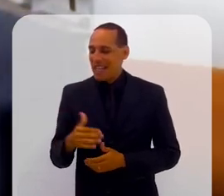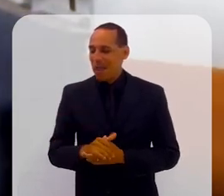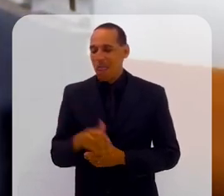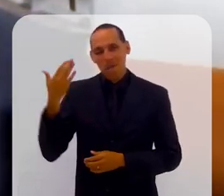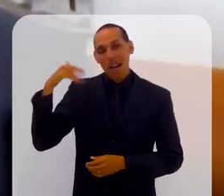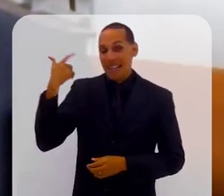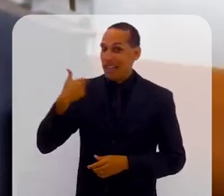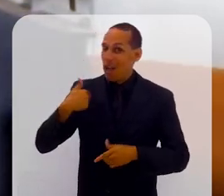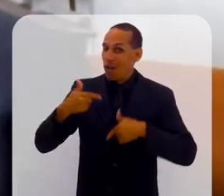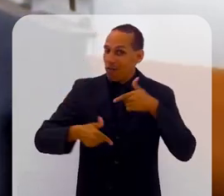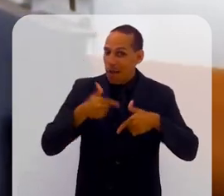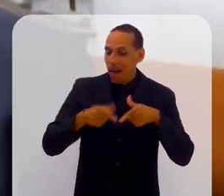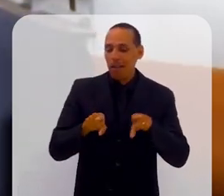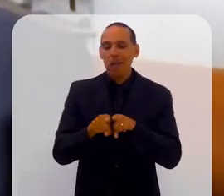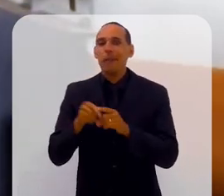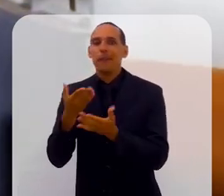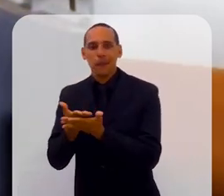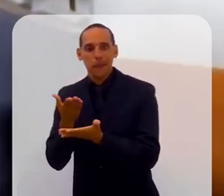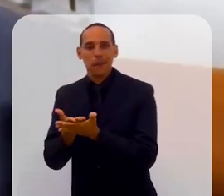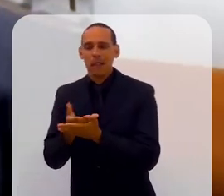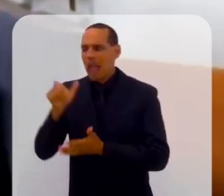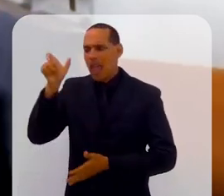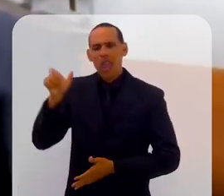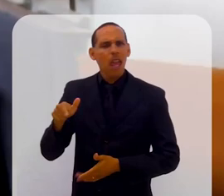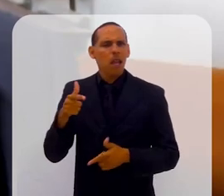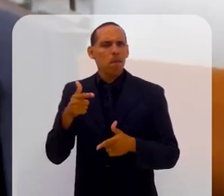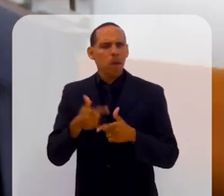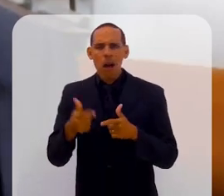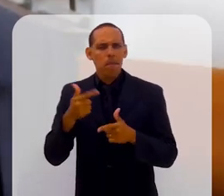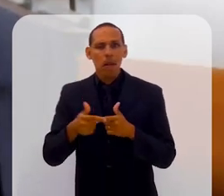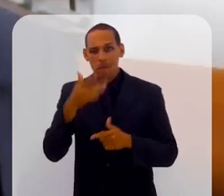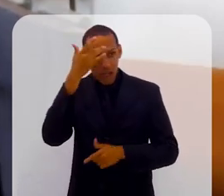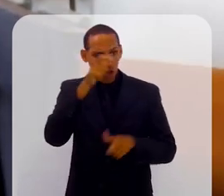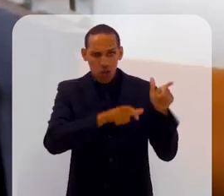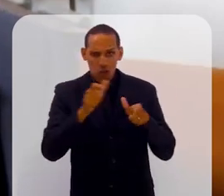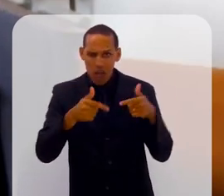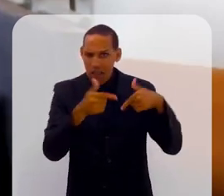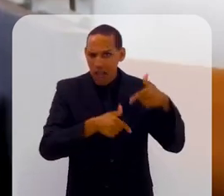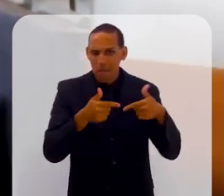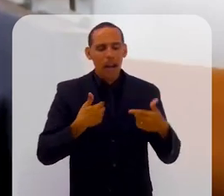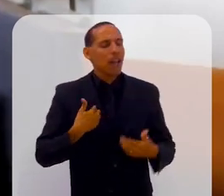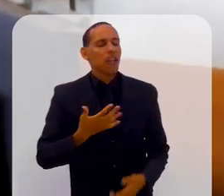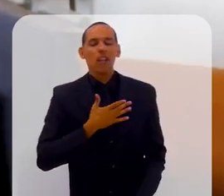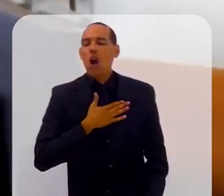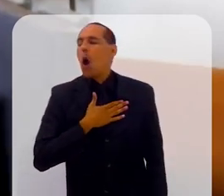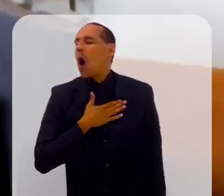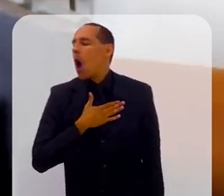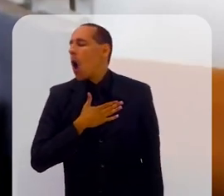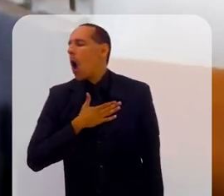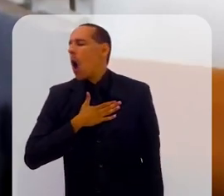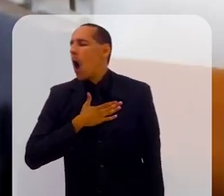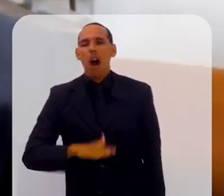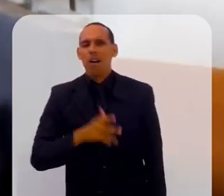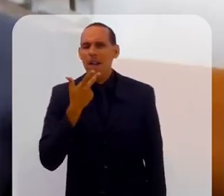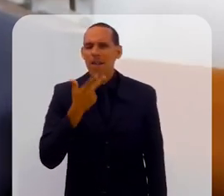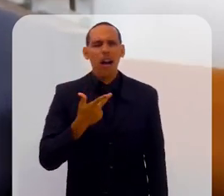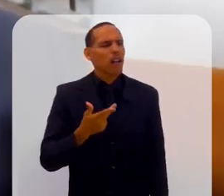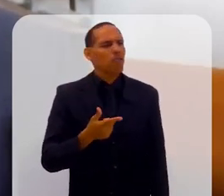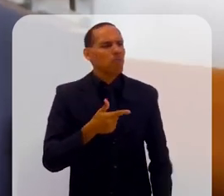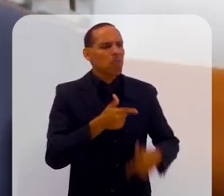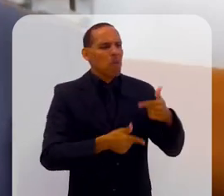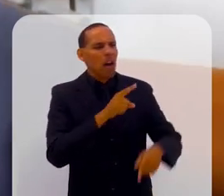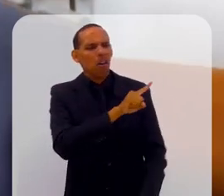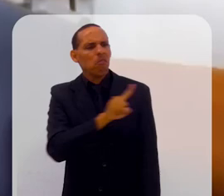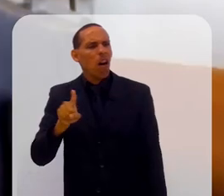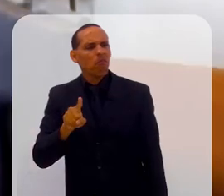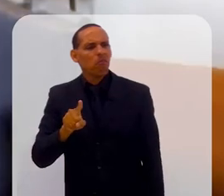Na época eu trabalhava e estudava e ele tinha um problema com quem trabalhava. Mas ele tinha um problema, era descarado, ele falava que não